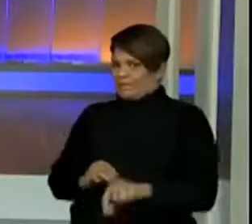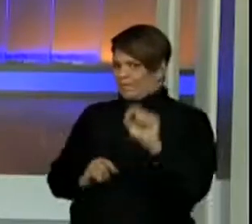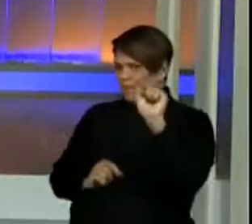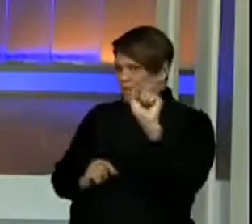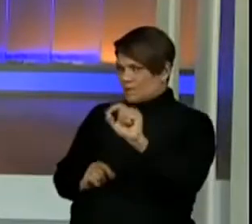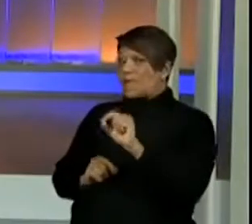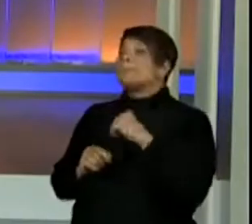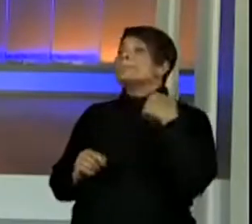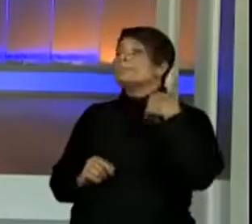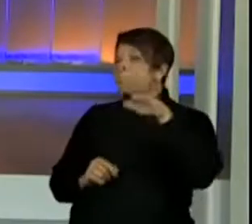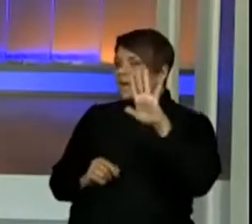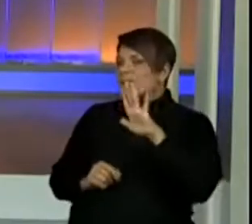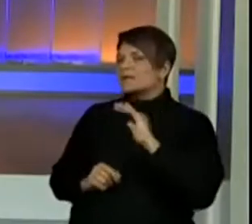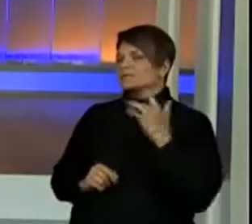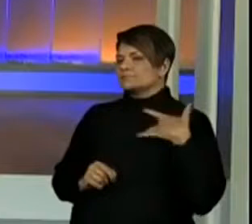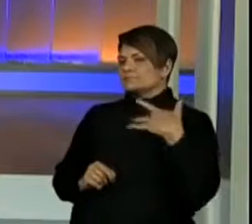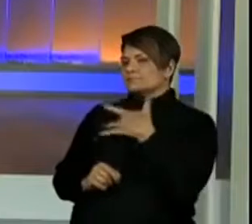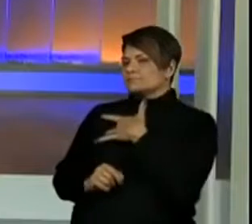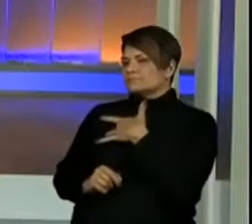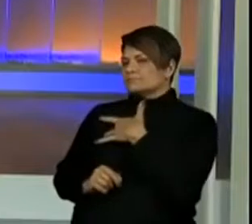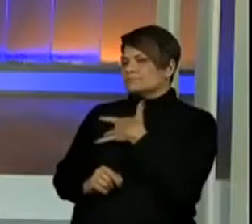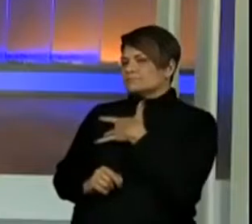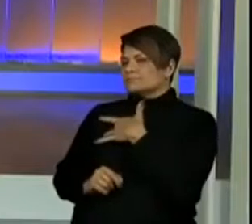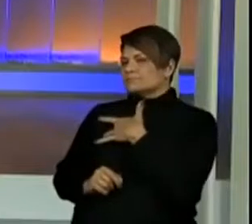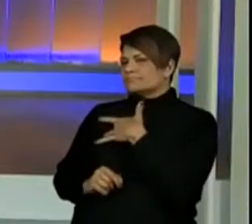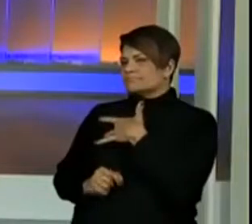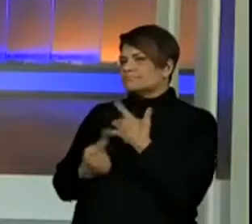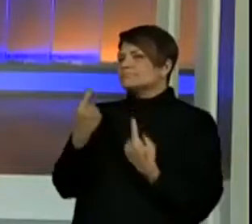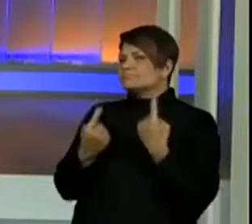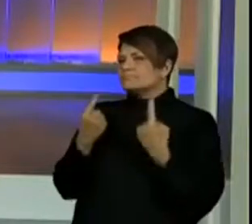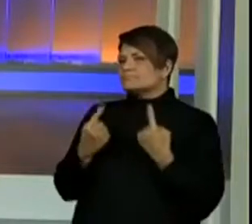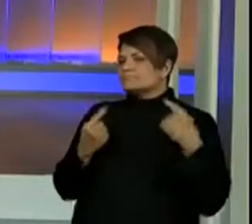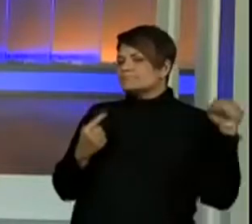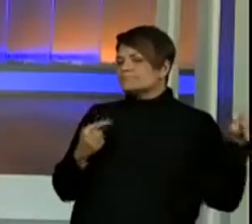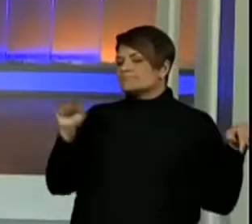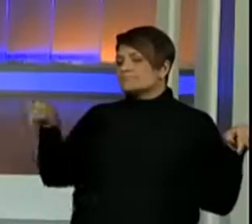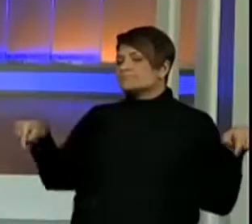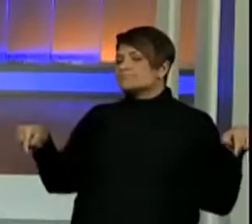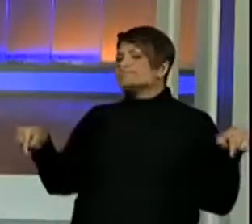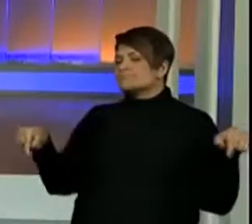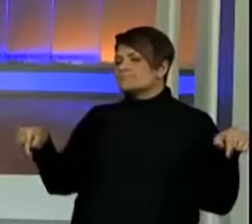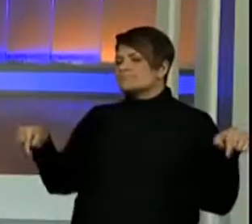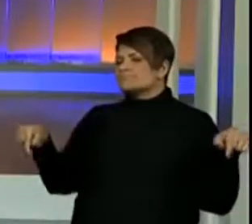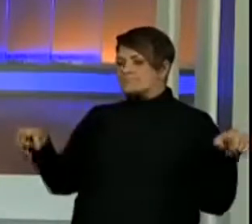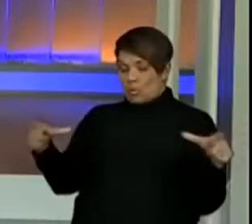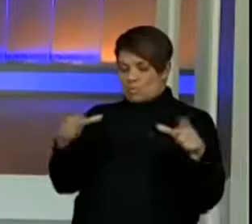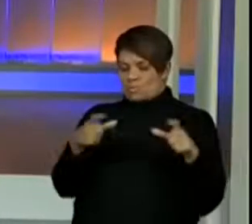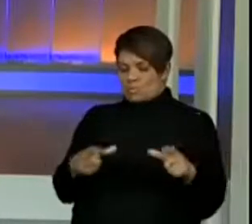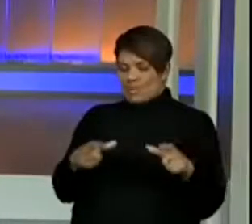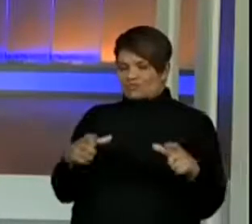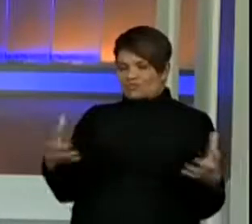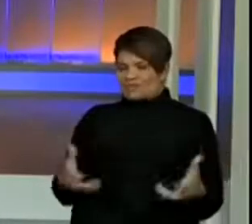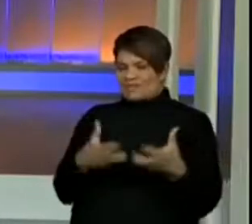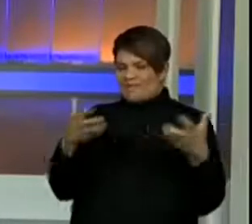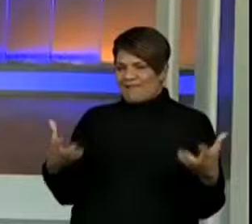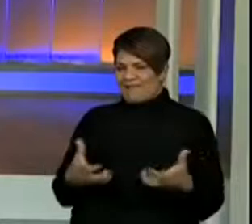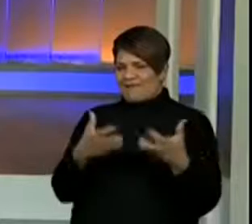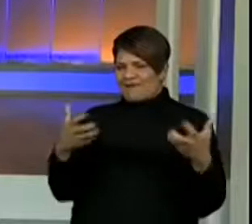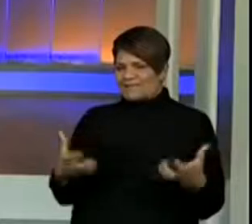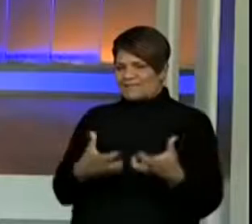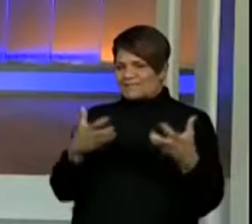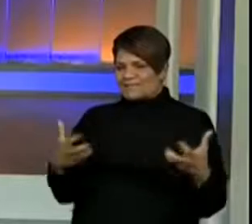é mais saudável? Conta para mim. Um prato de salada